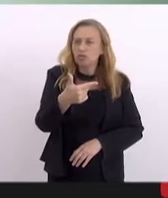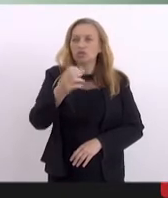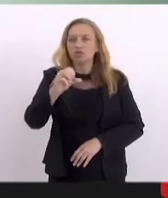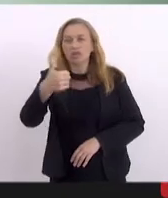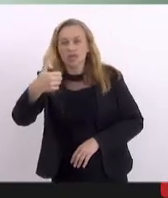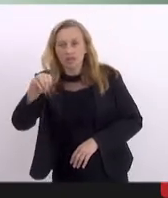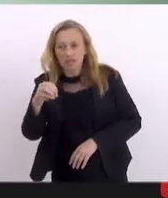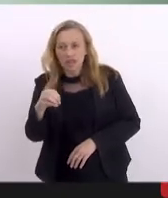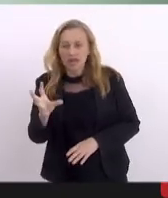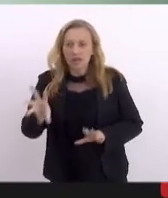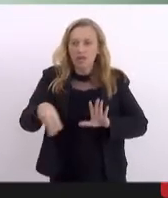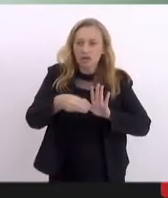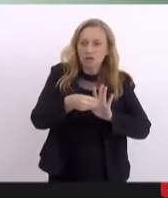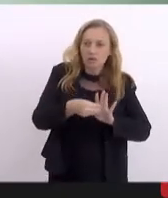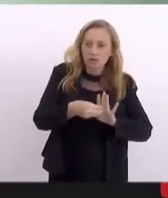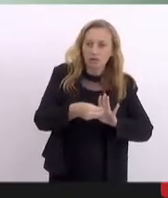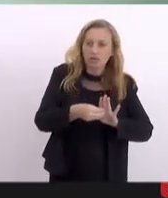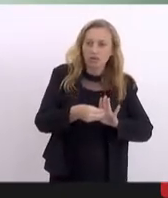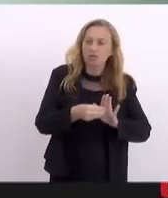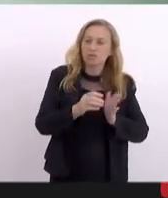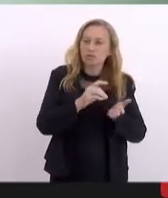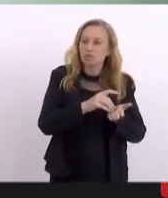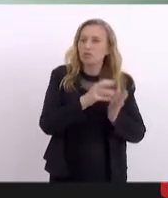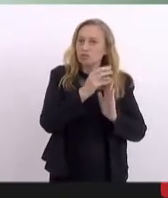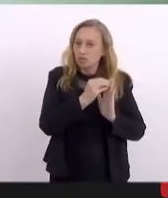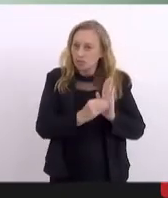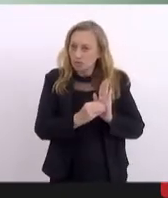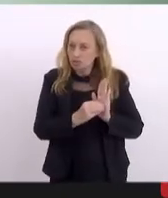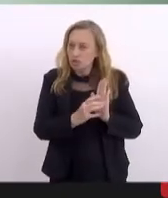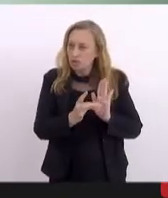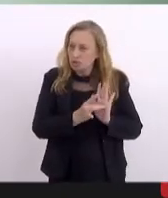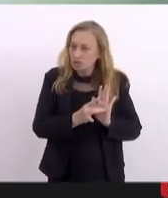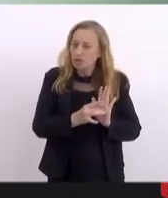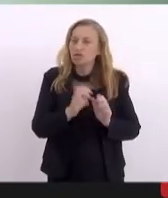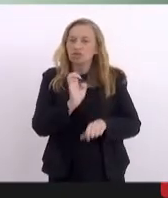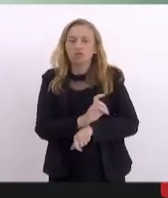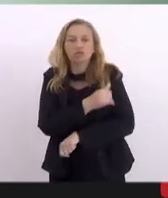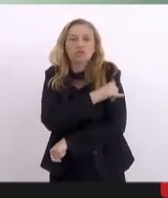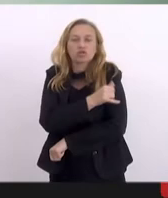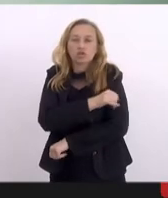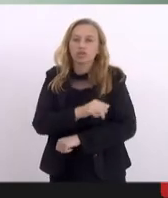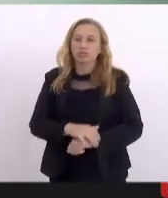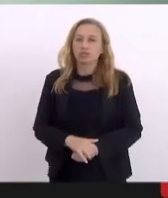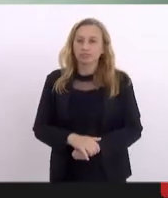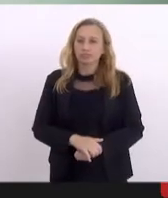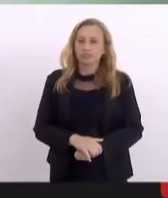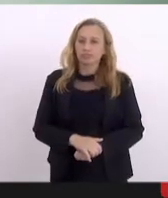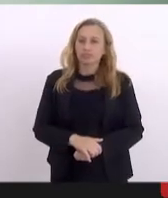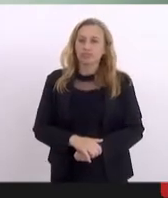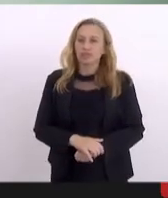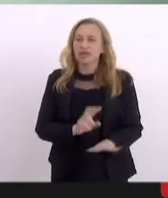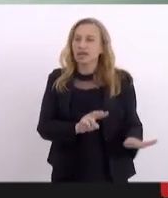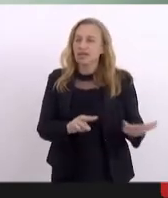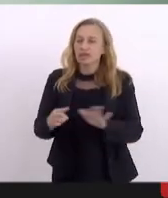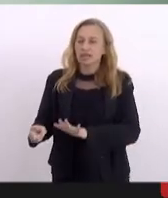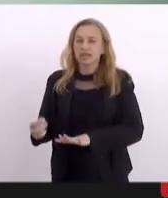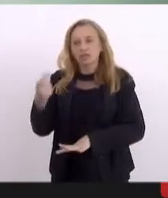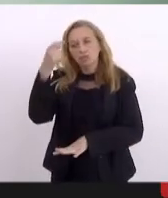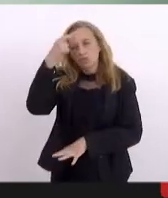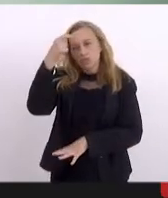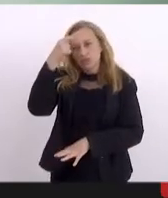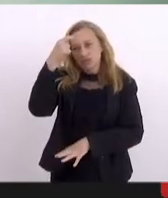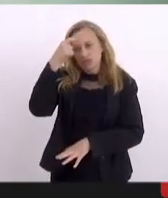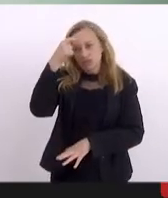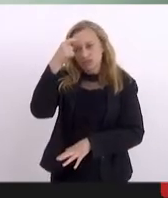incluindo no calendário oficial do Estado do Rio de Janeiro, a semana de conscientização